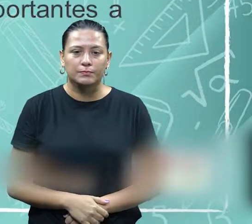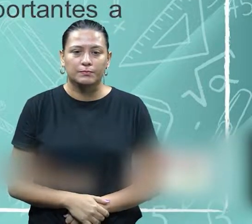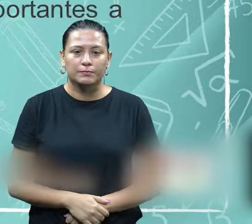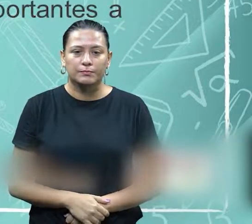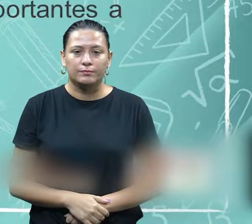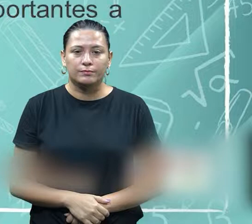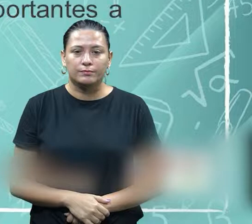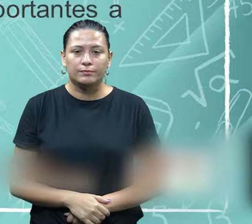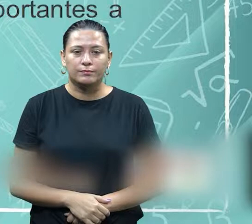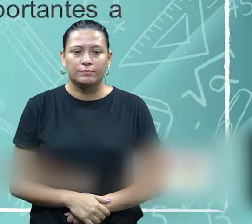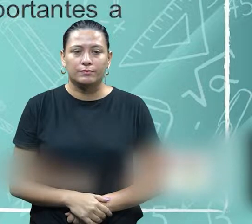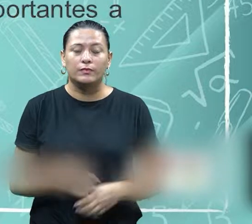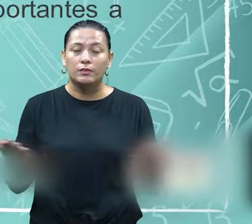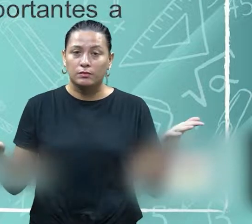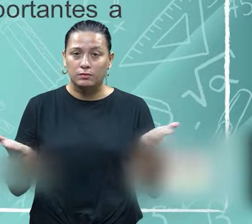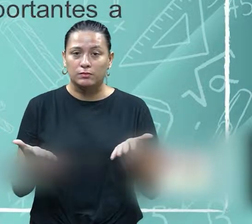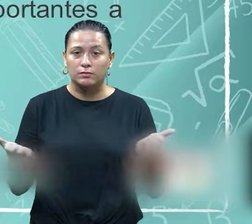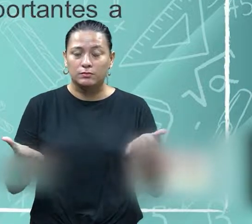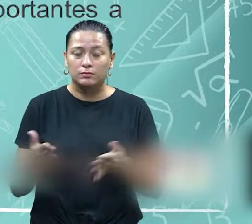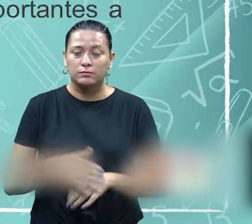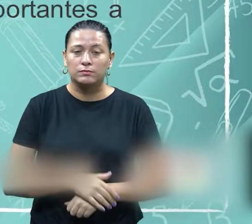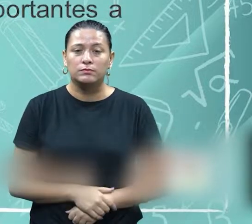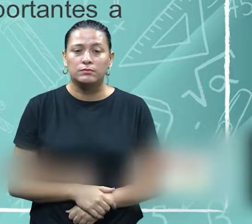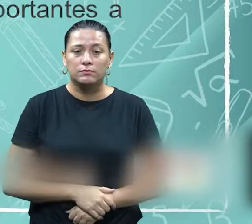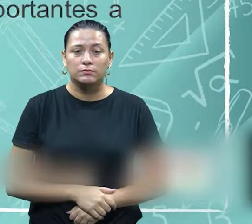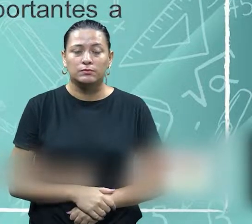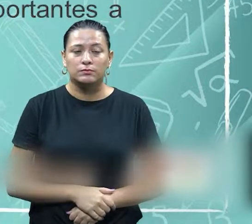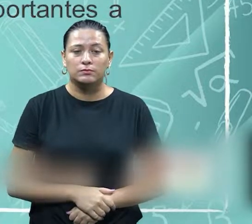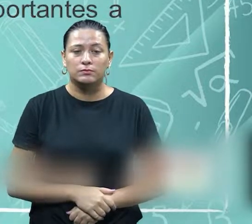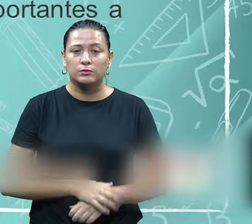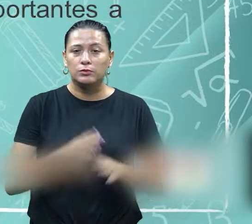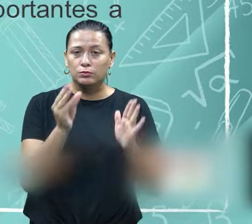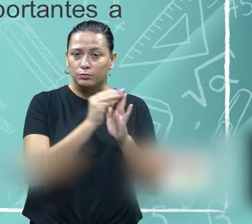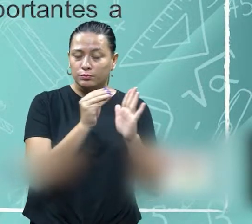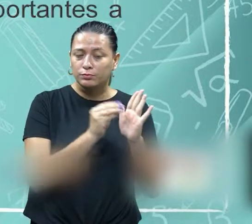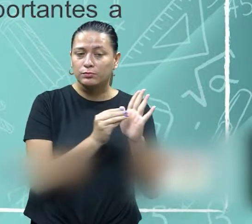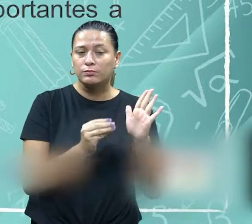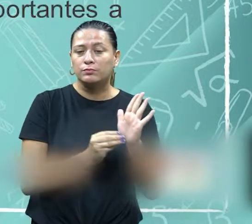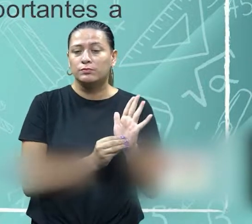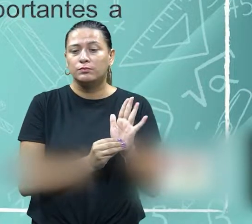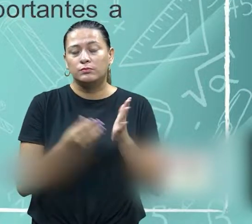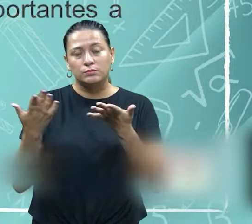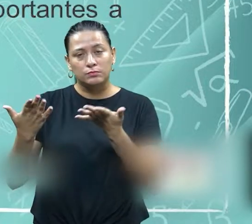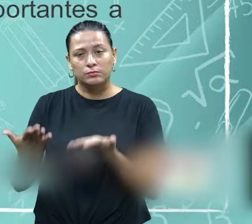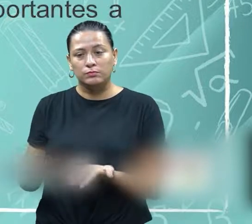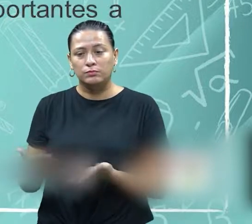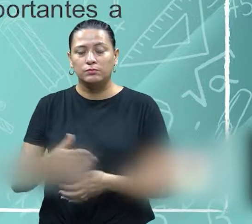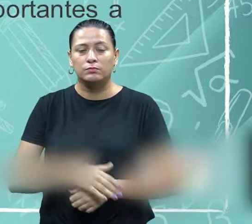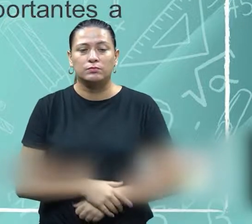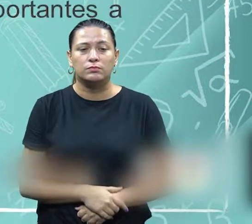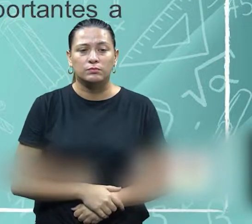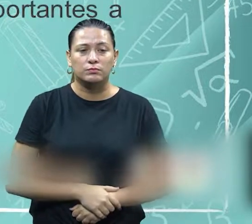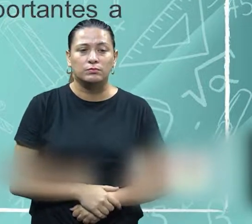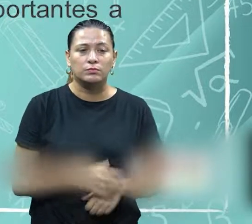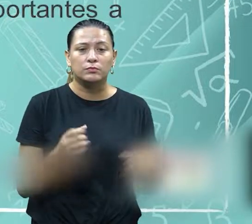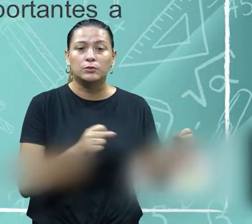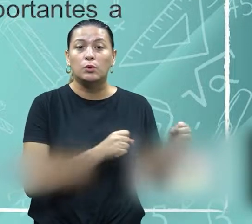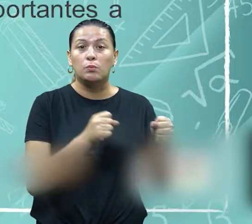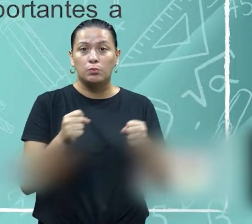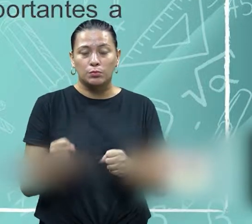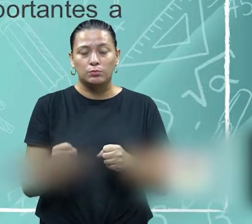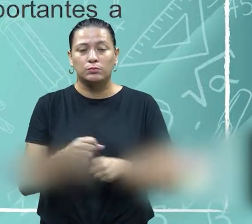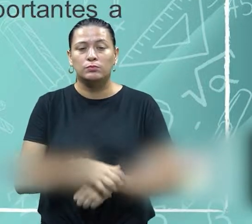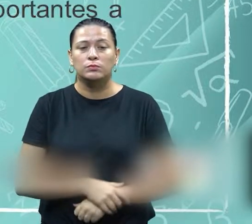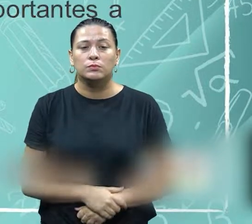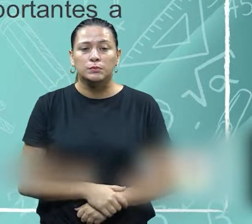Então, hoje no conteúdo que eu trouxe para vocês que nesse processo que é o poder no processo de negociação